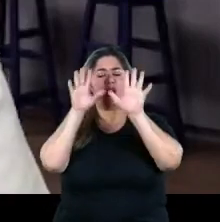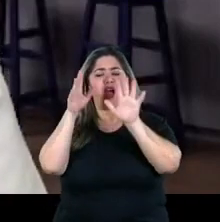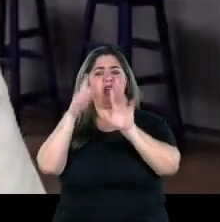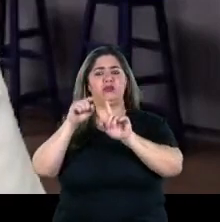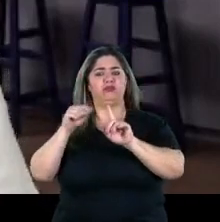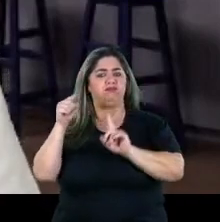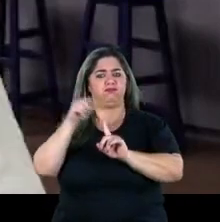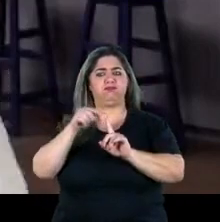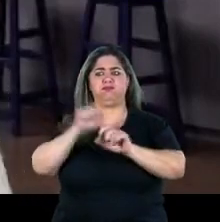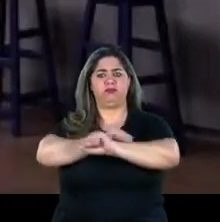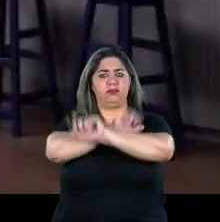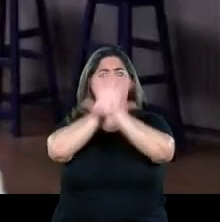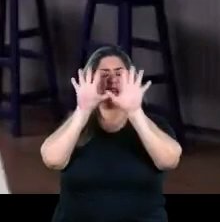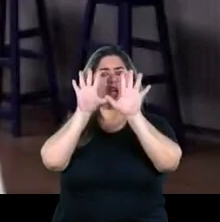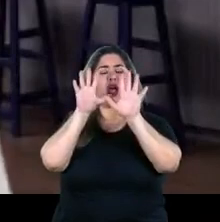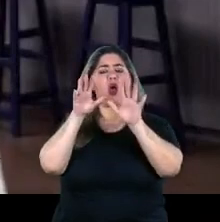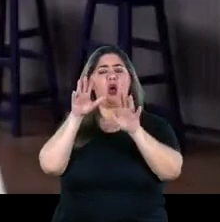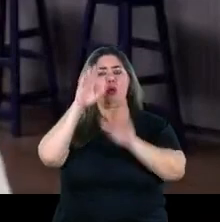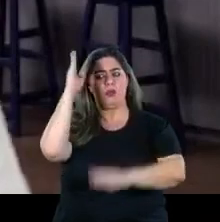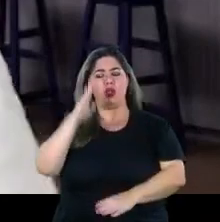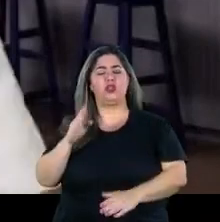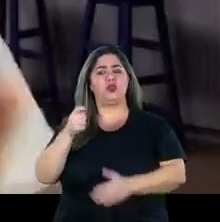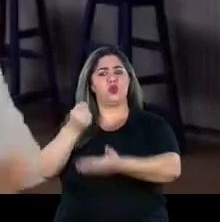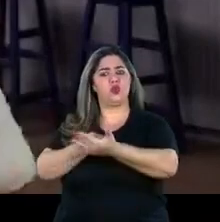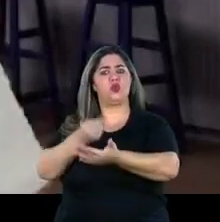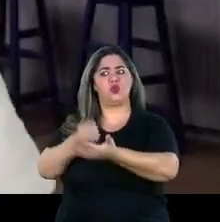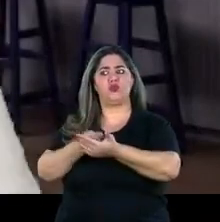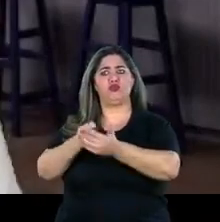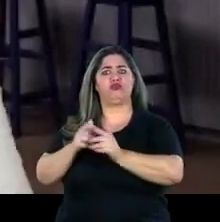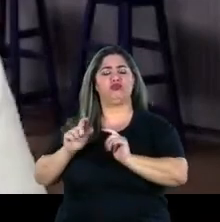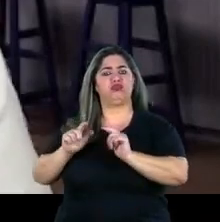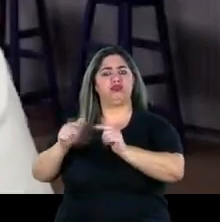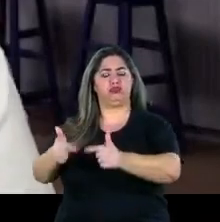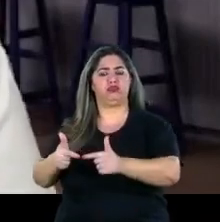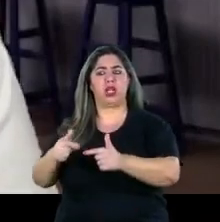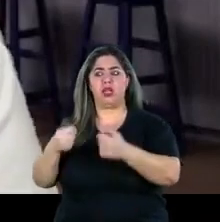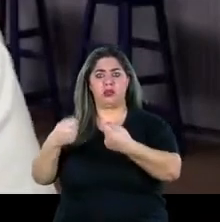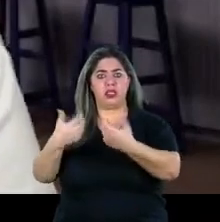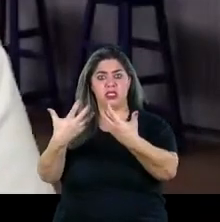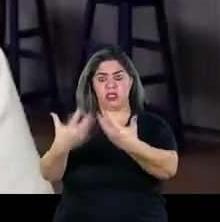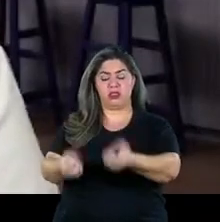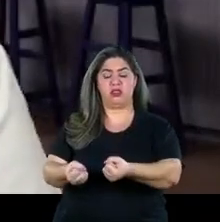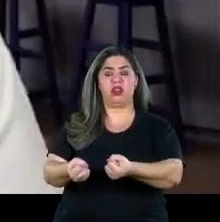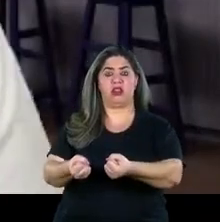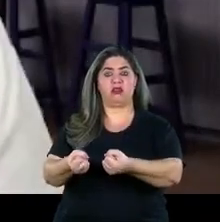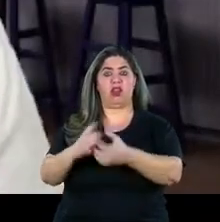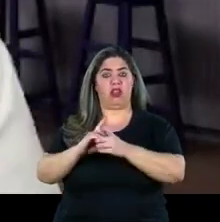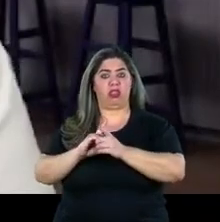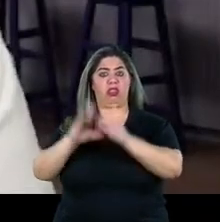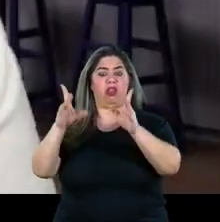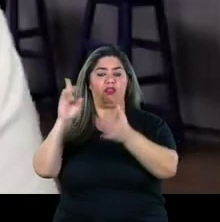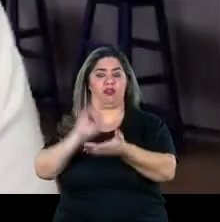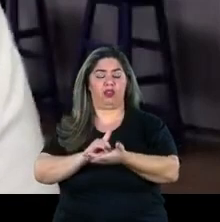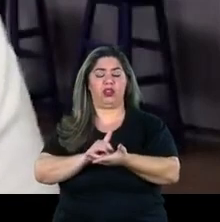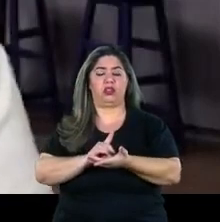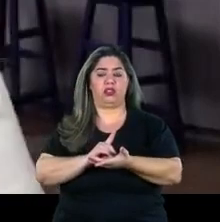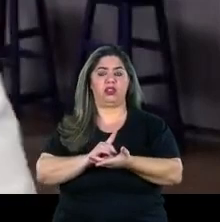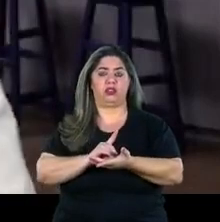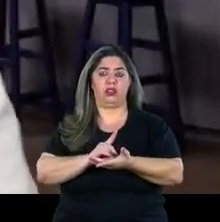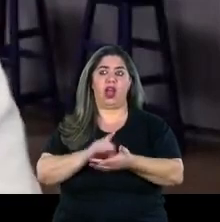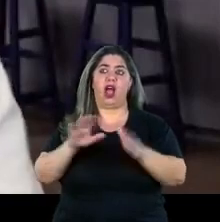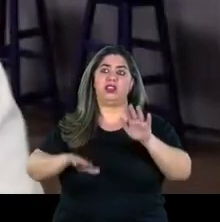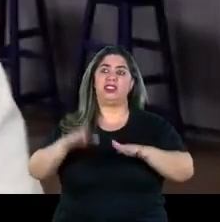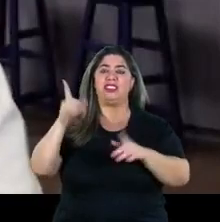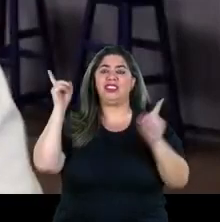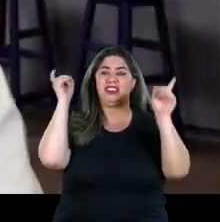que o Brasil é está optando por um novo rumo e que se aceite esse novo rumo é democraticamente talvez isso seja difícil